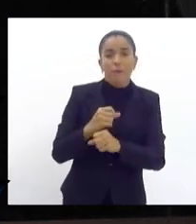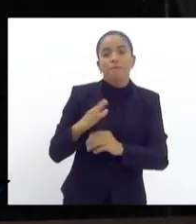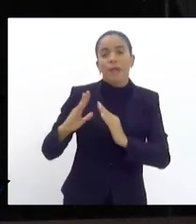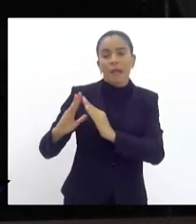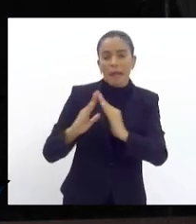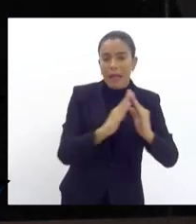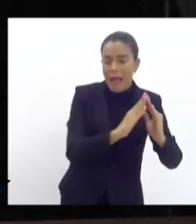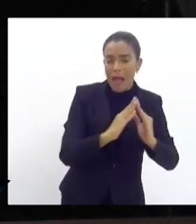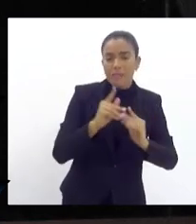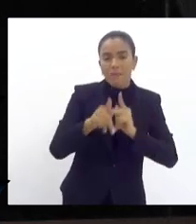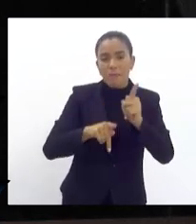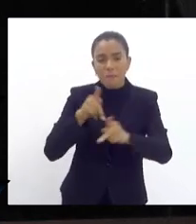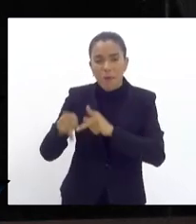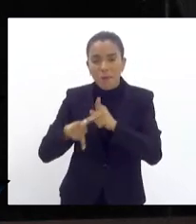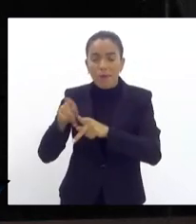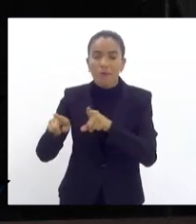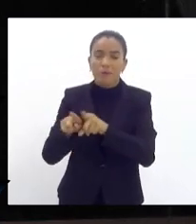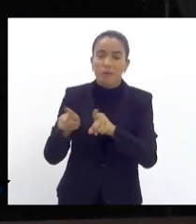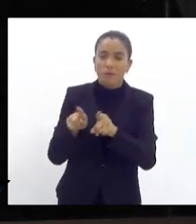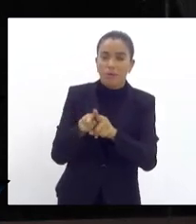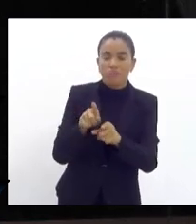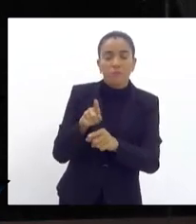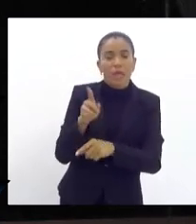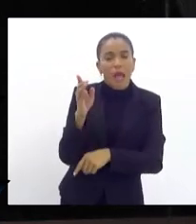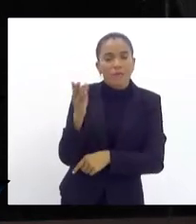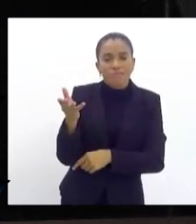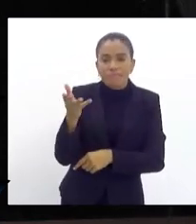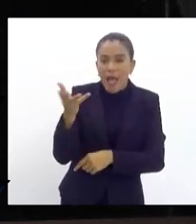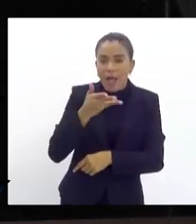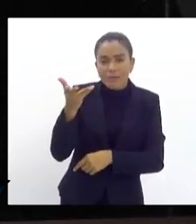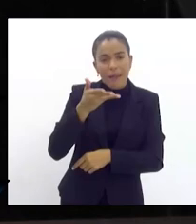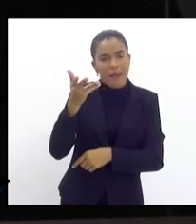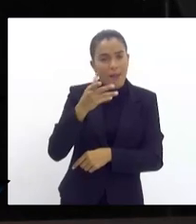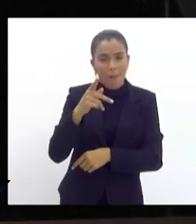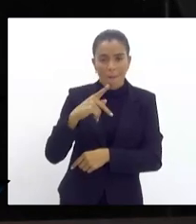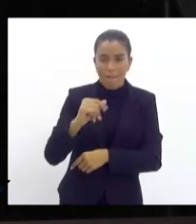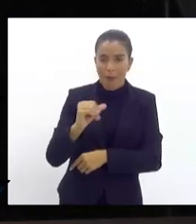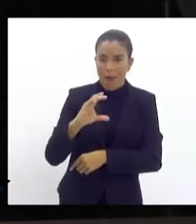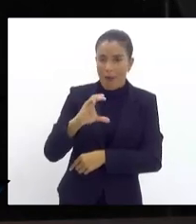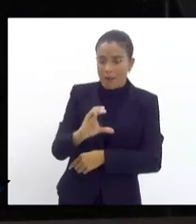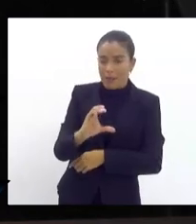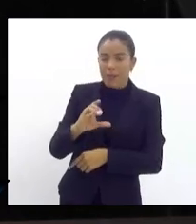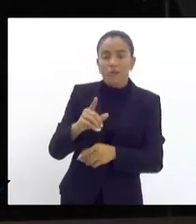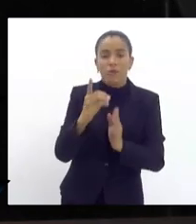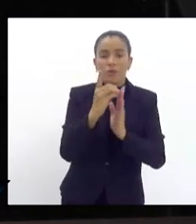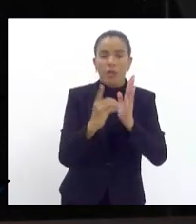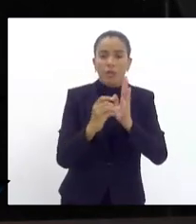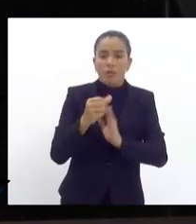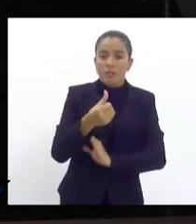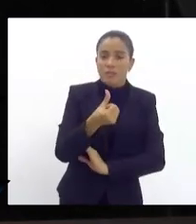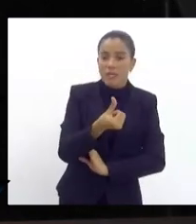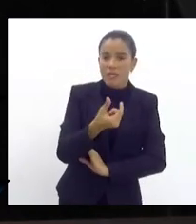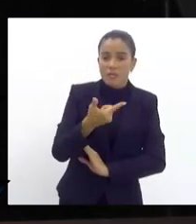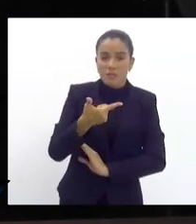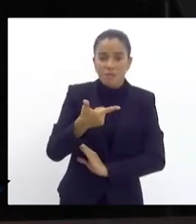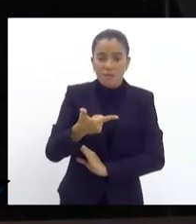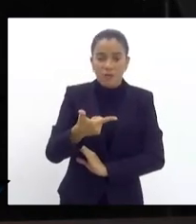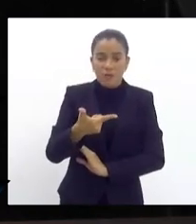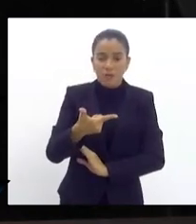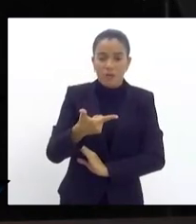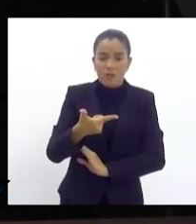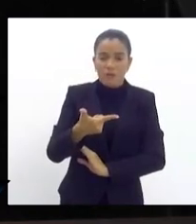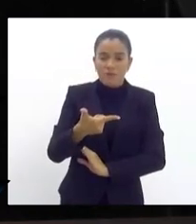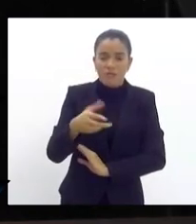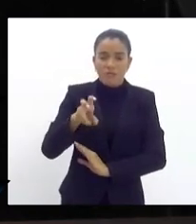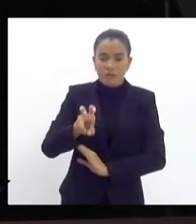popular em área abrangida pelo programa de aceleração do crescimento PAC através do decreto 6025 de 22 de janeiro de